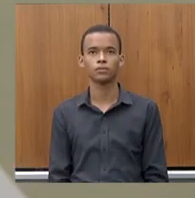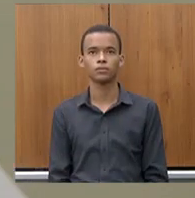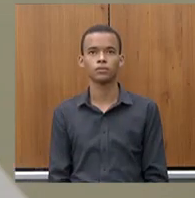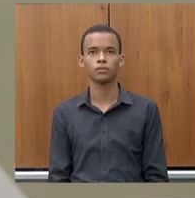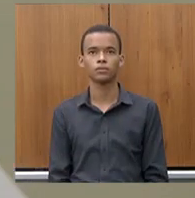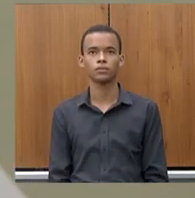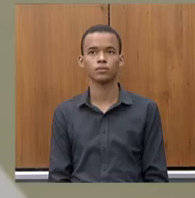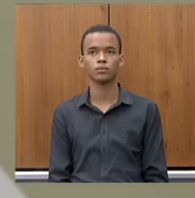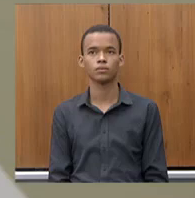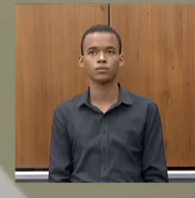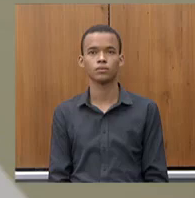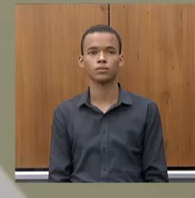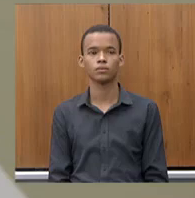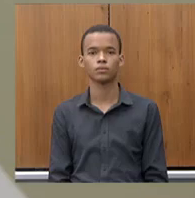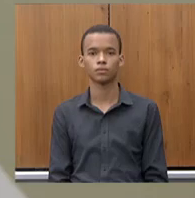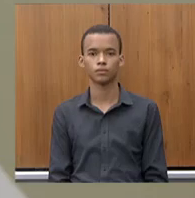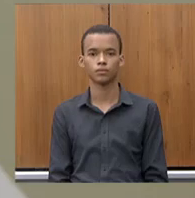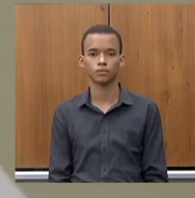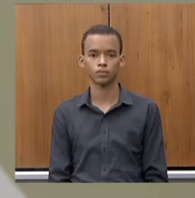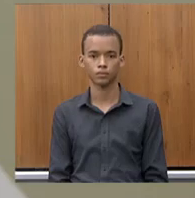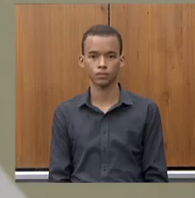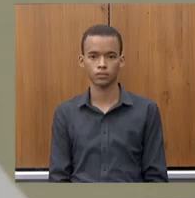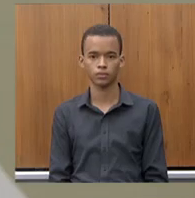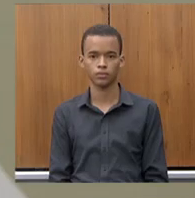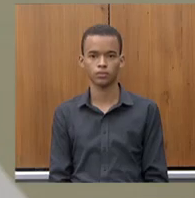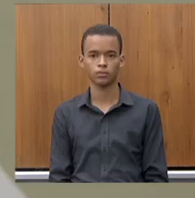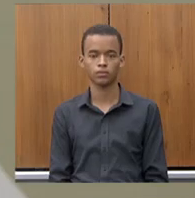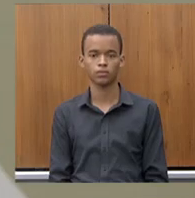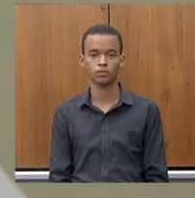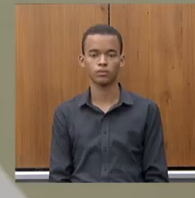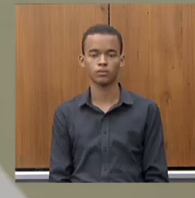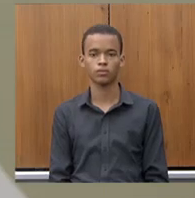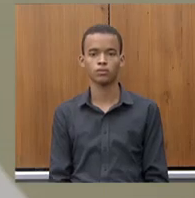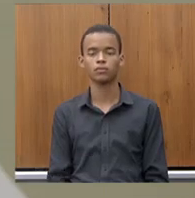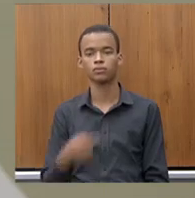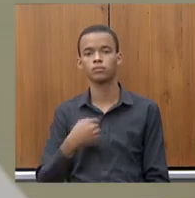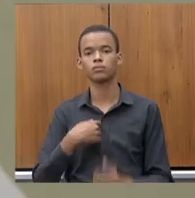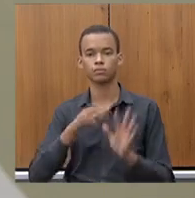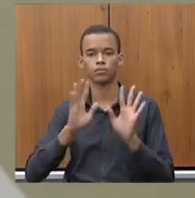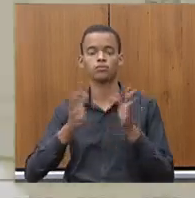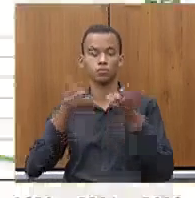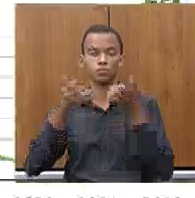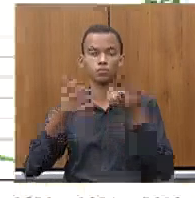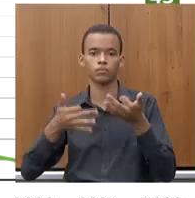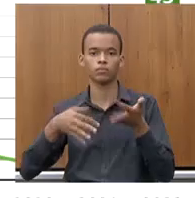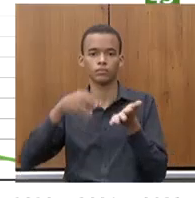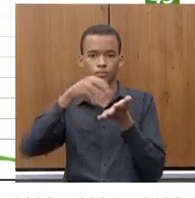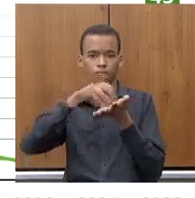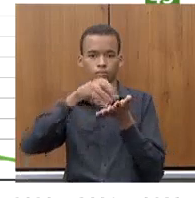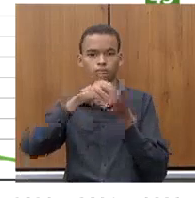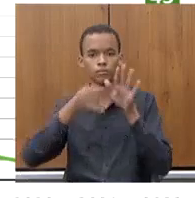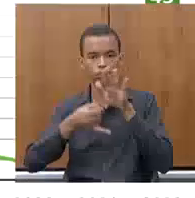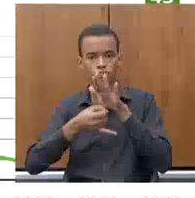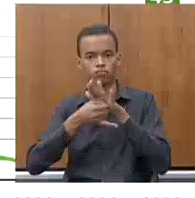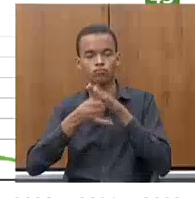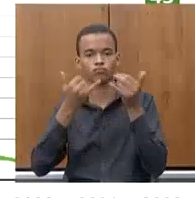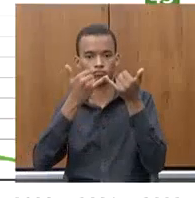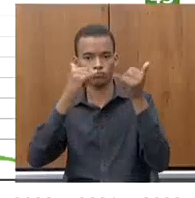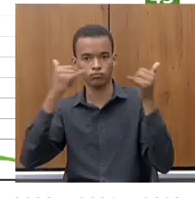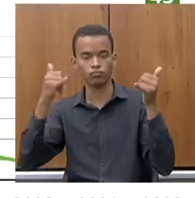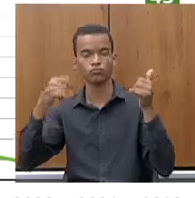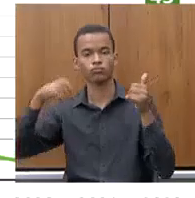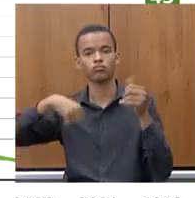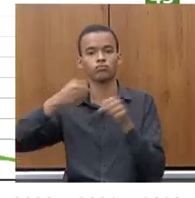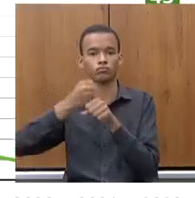Aqui, eu já falei das subestações, esse ano, 45, e vamos avançar